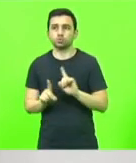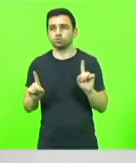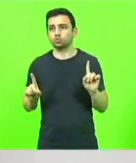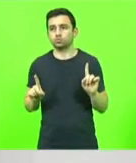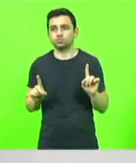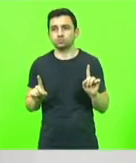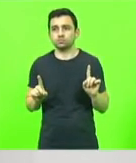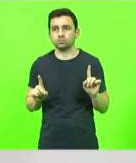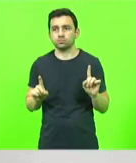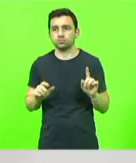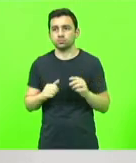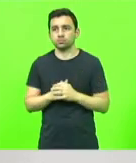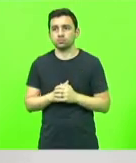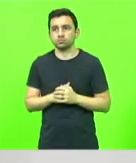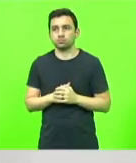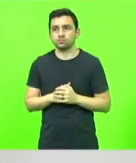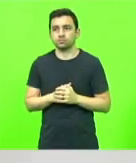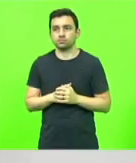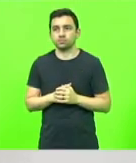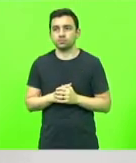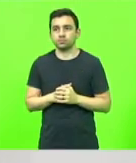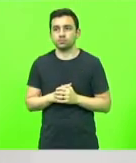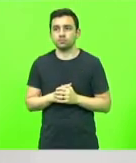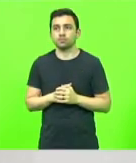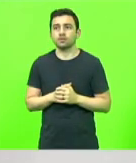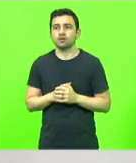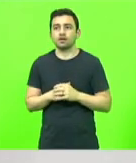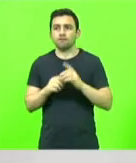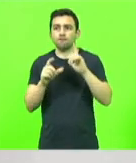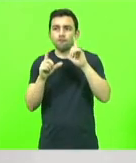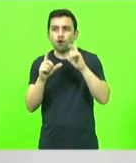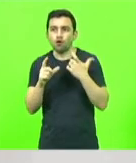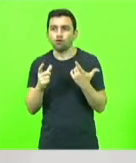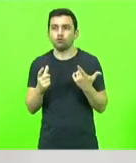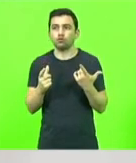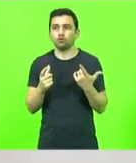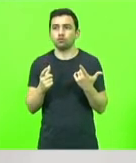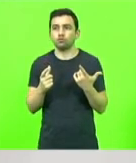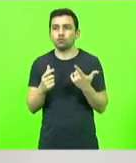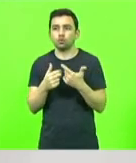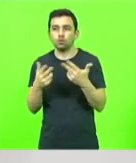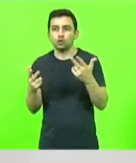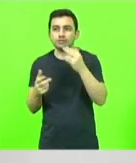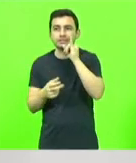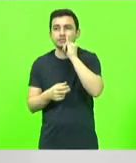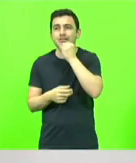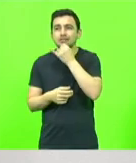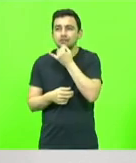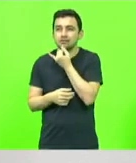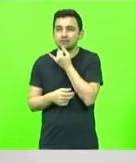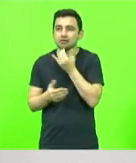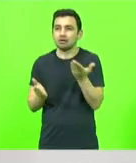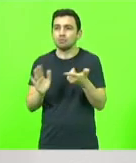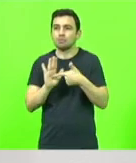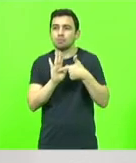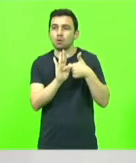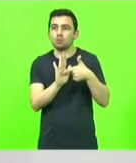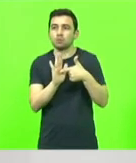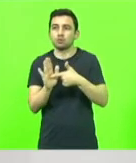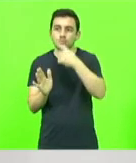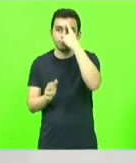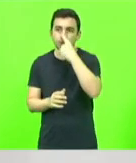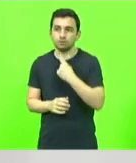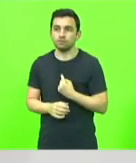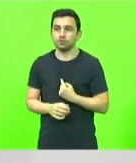que sejam fotos tão tristes a estampar o perfil